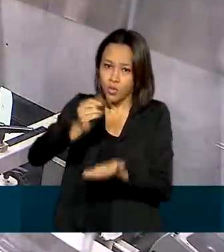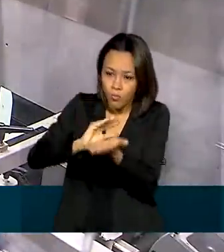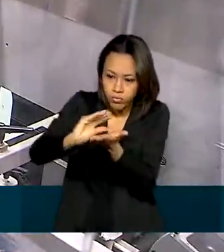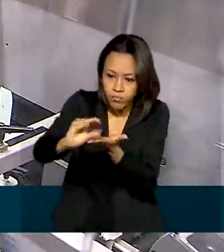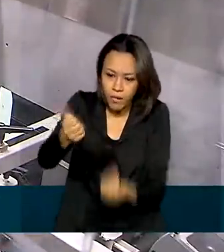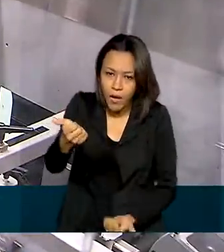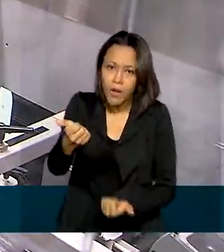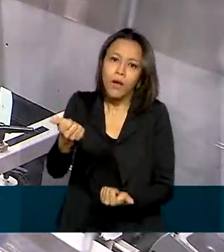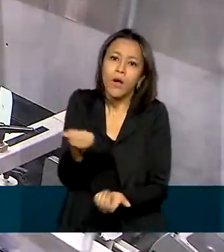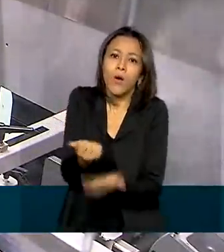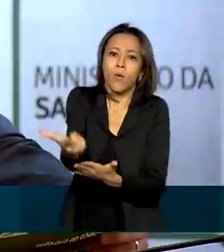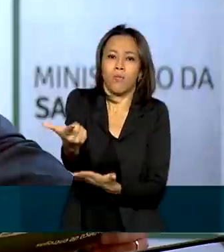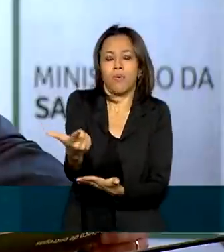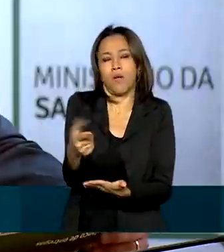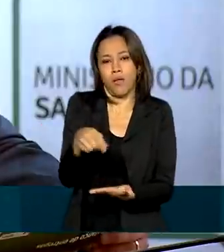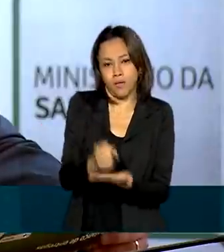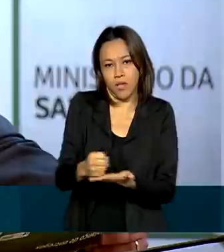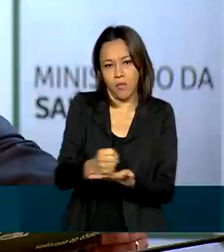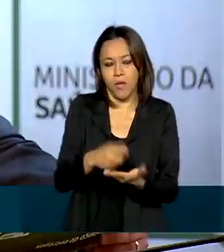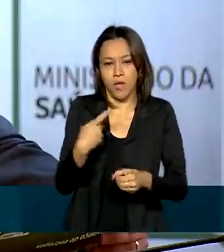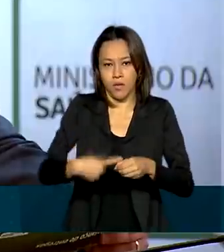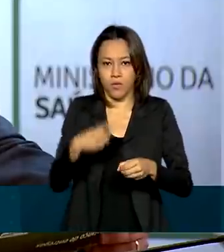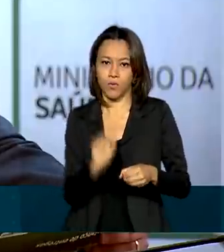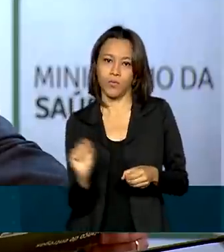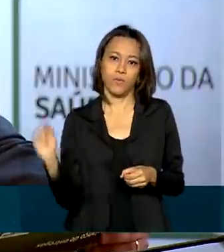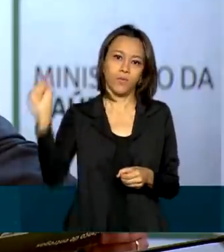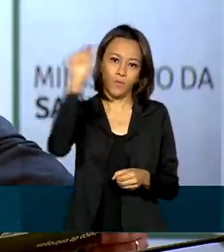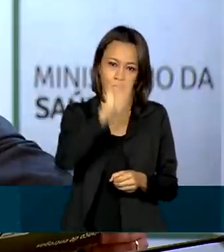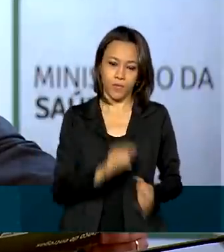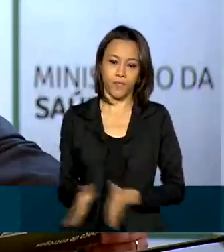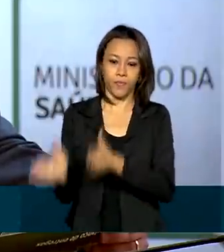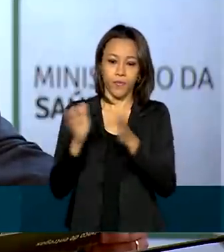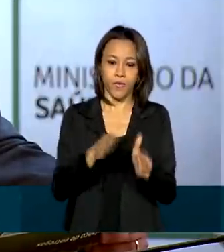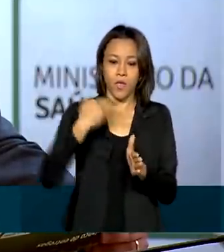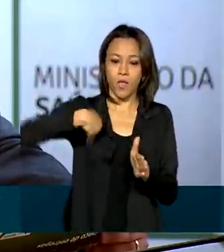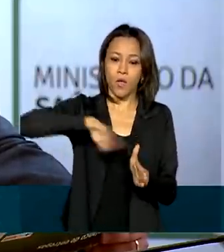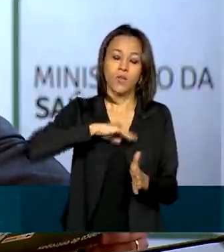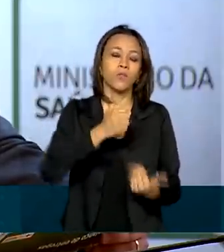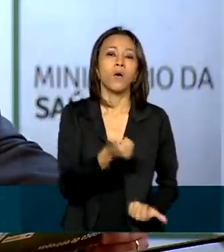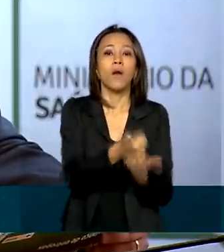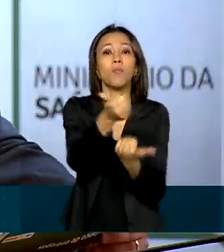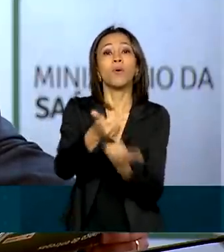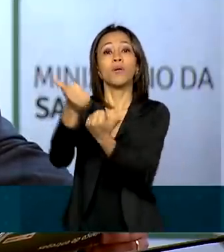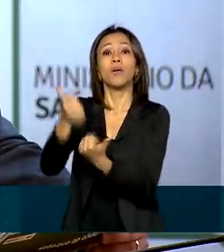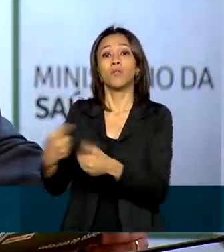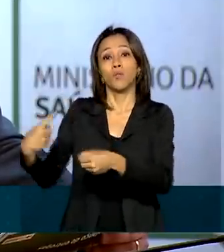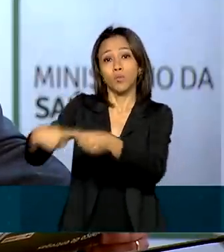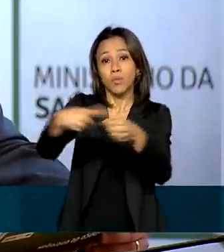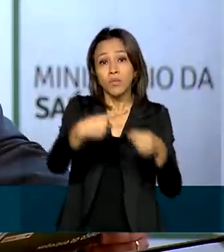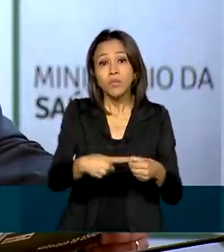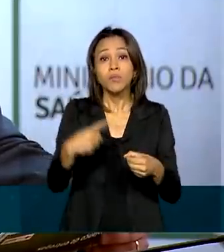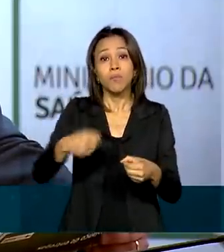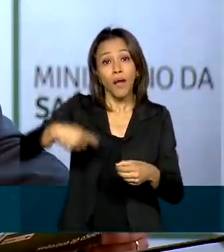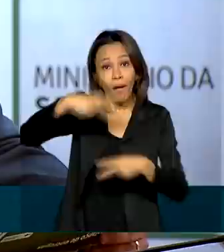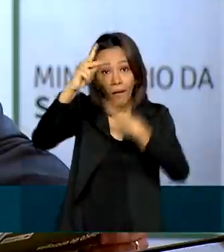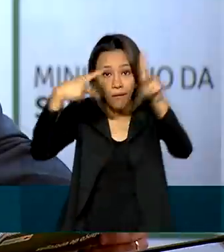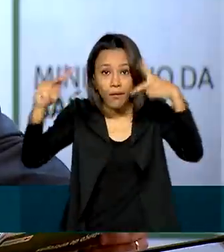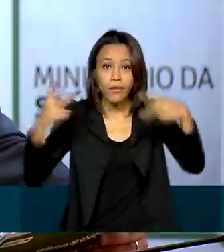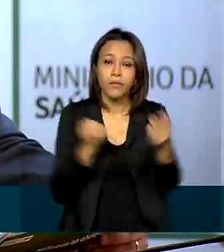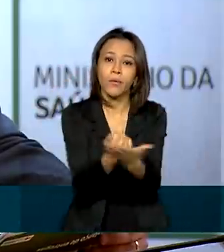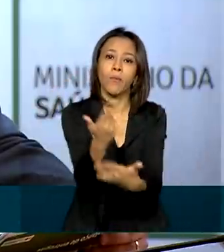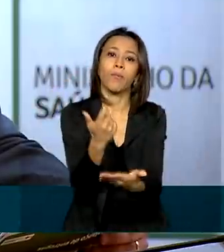medicamentos nos municípios. Nós estamos ajudando os municípios a adquirirem os medicamentos necessários para o